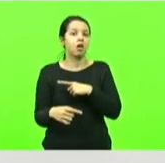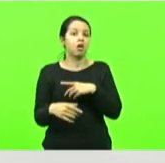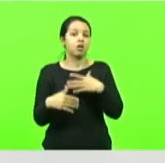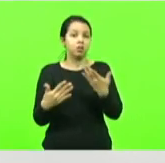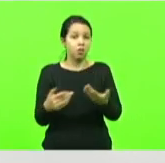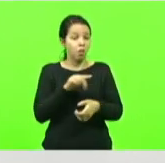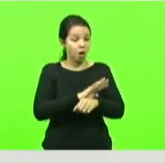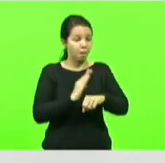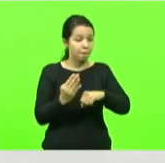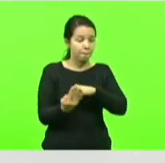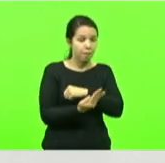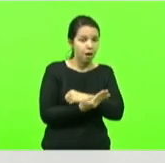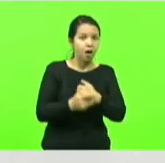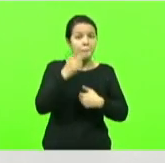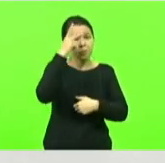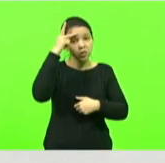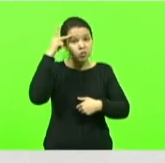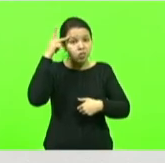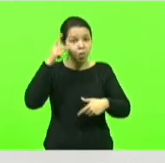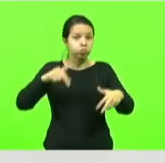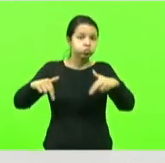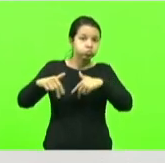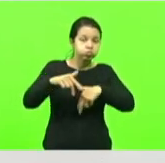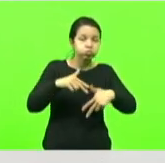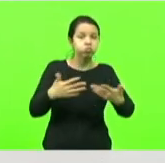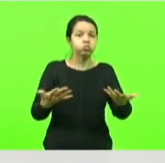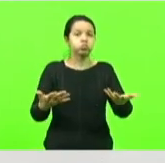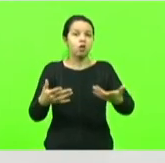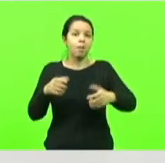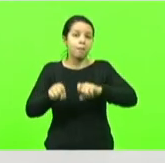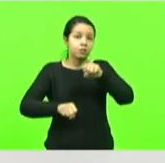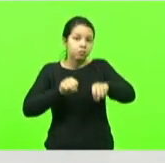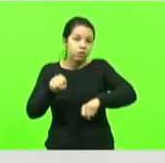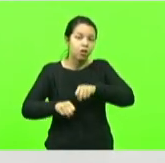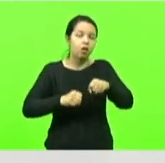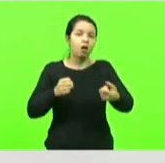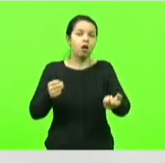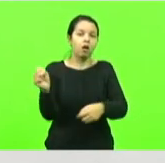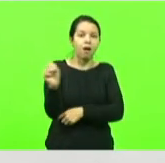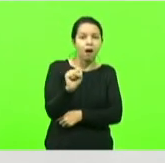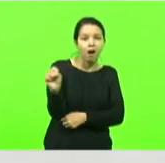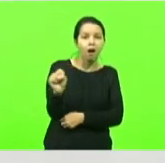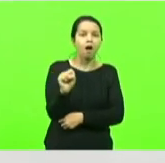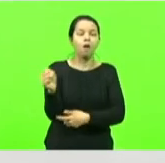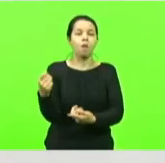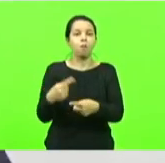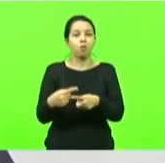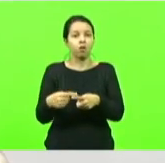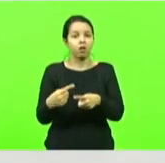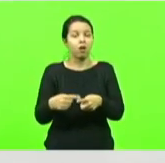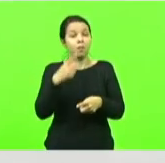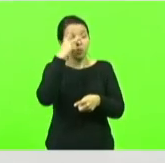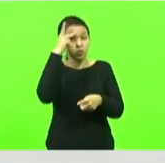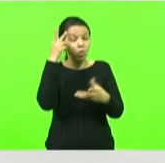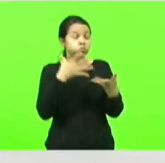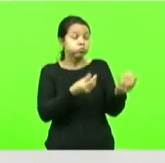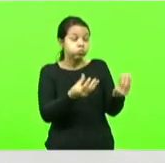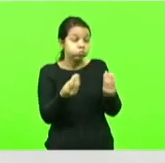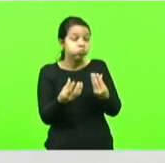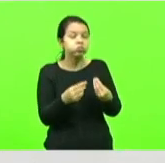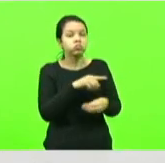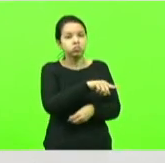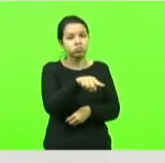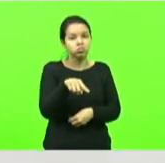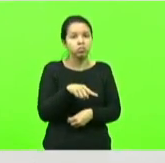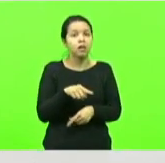de pedestres de ciclistas de veículos até porque é uma região que é bastante povoada e também tem muitas